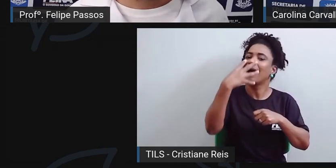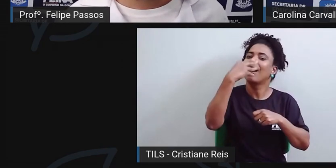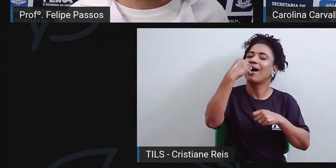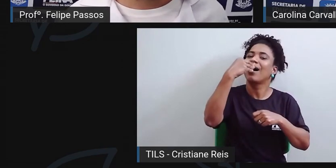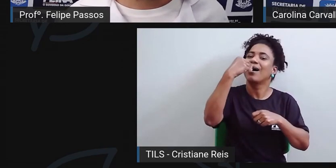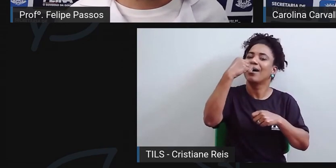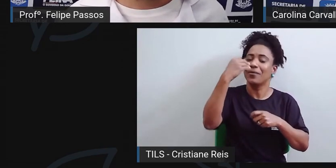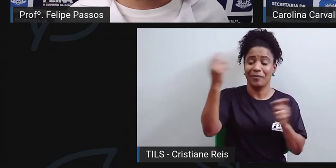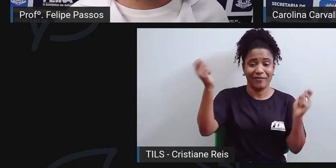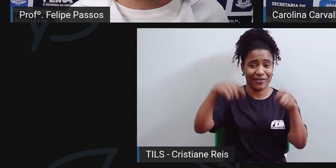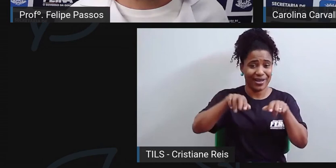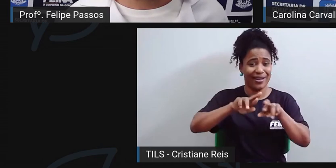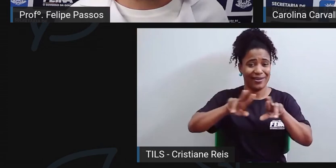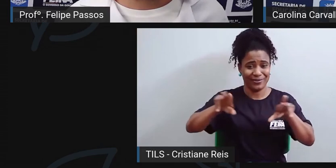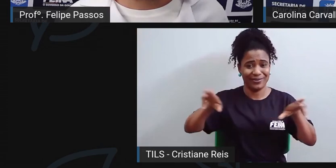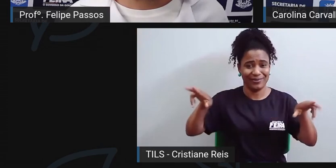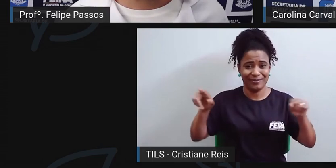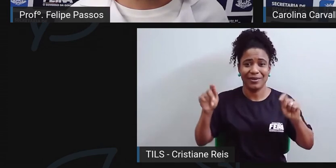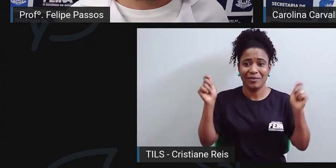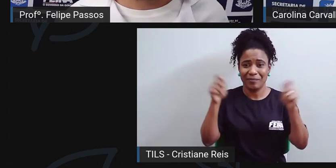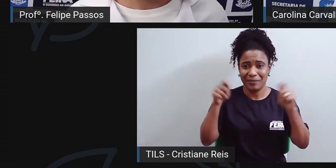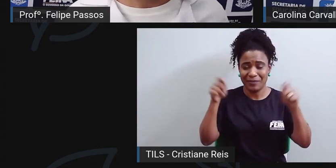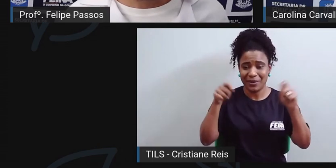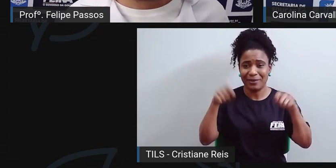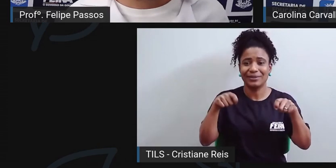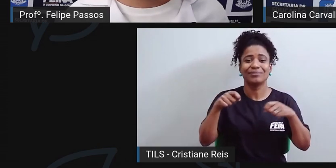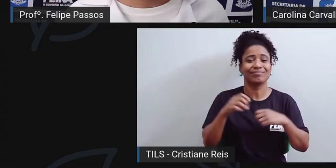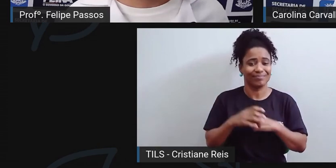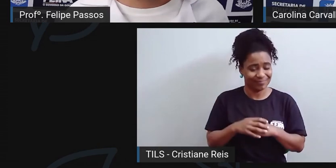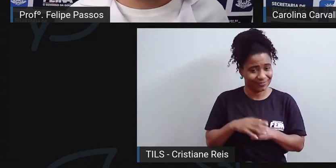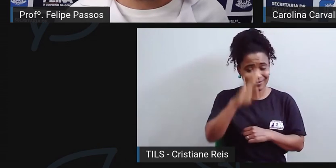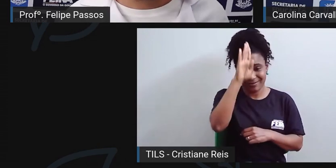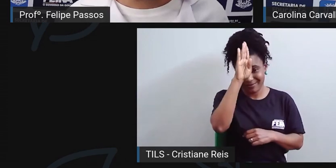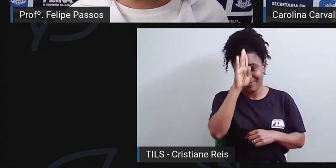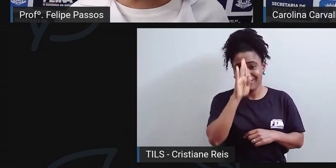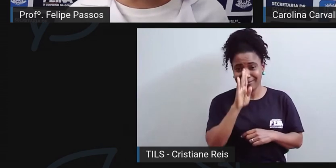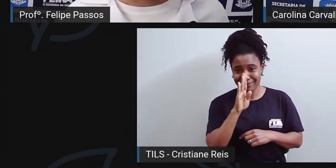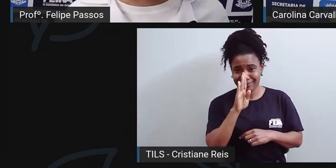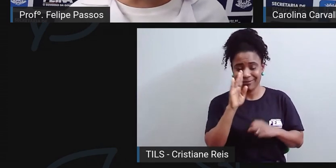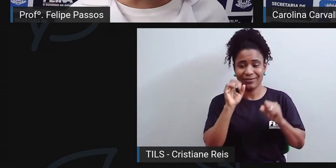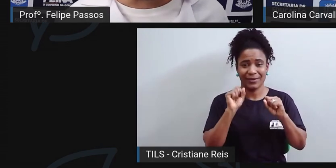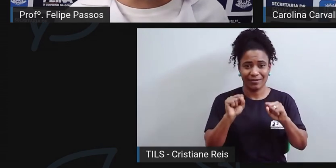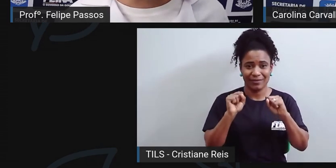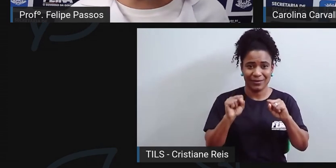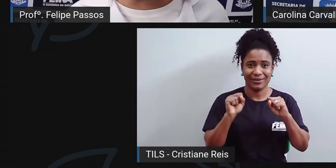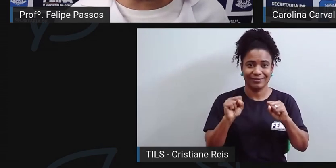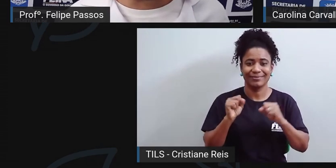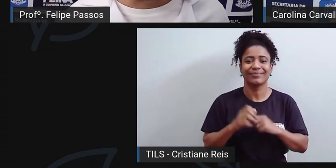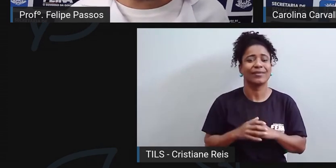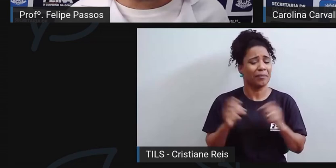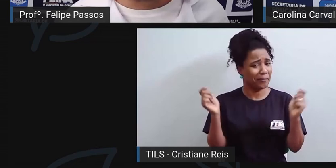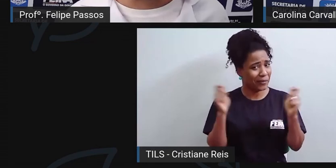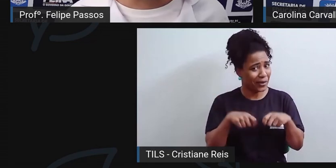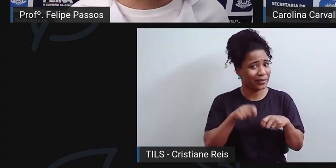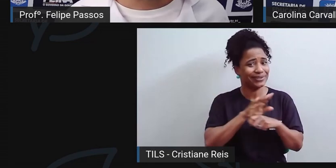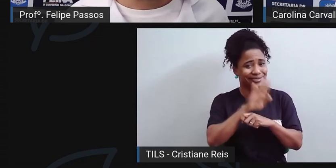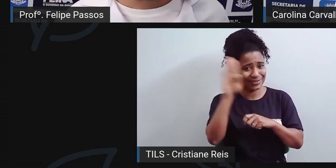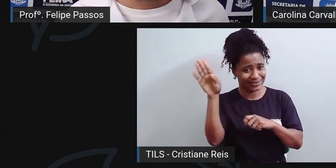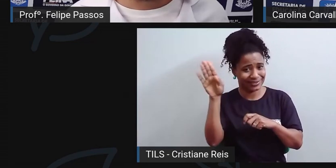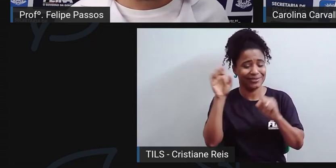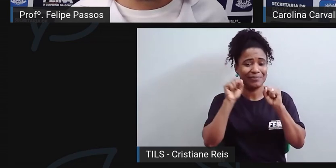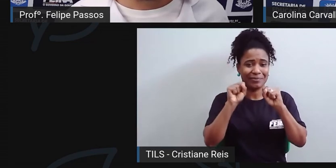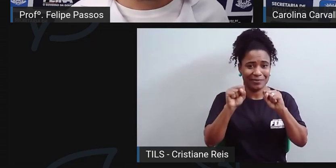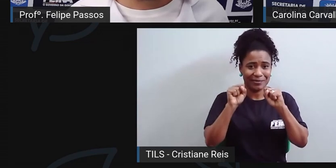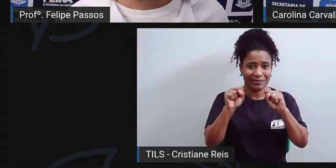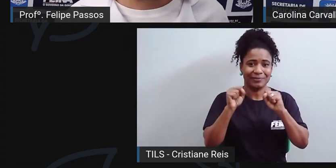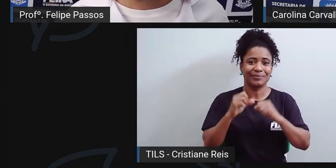então, é sim possível fazer o tratamento gratuito, não tem desculpa, né? Não tem desculpa, é